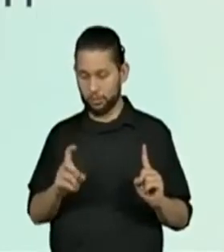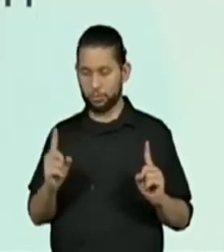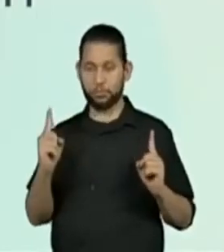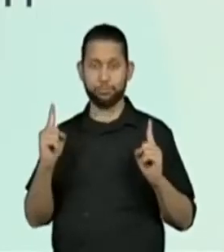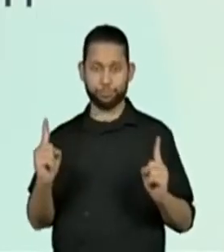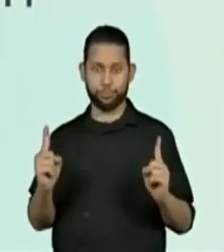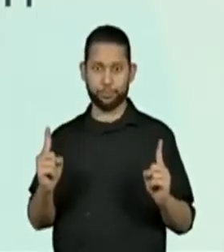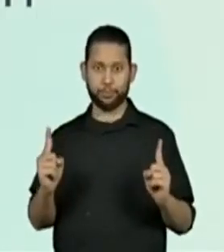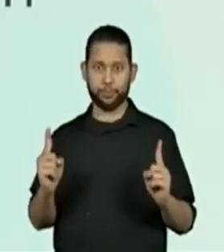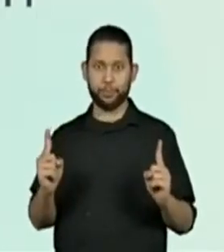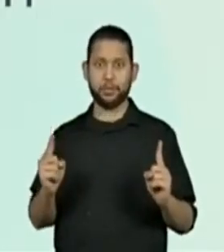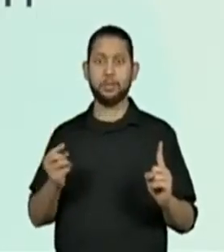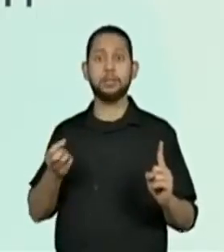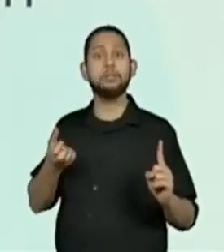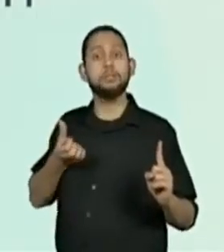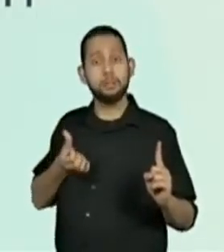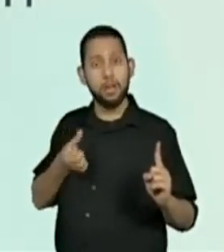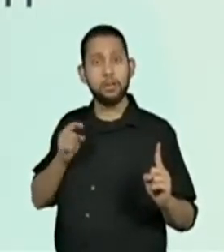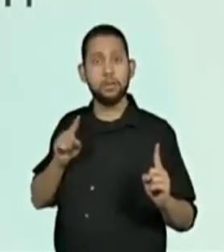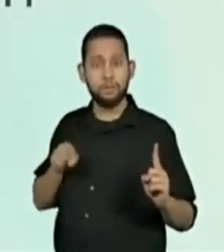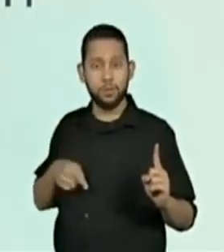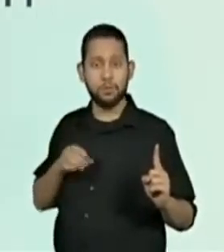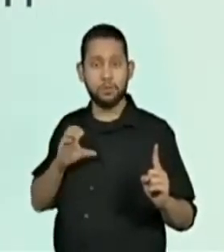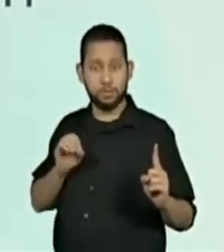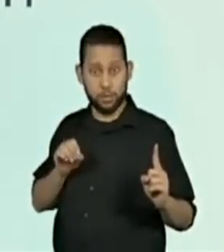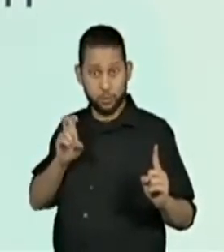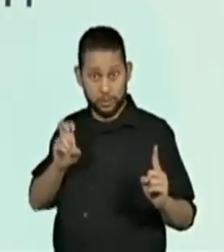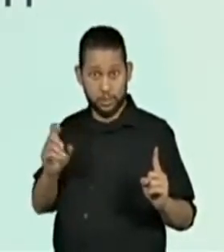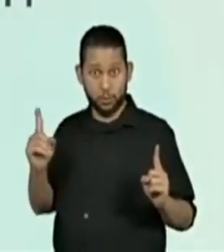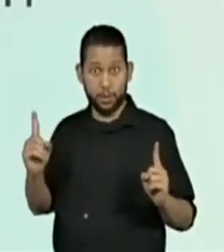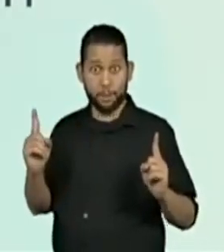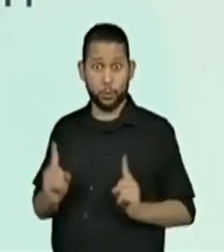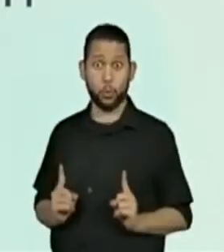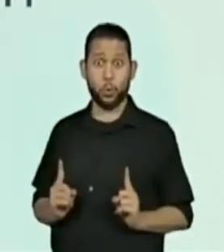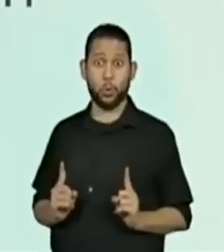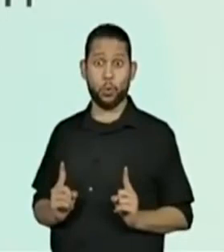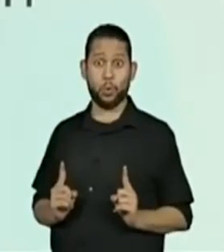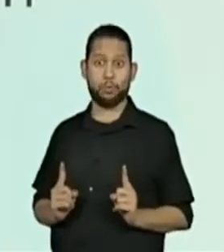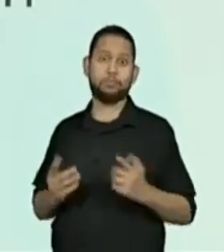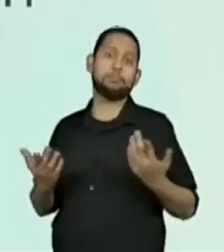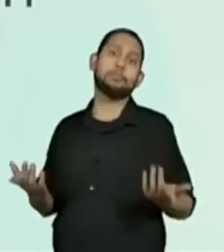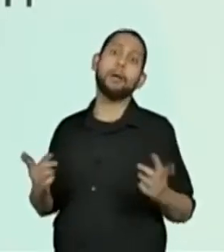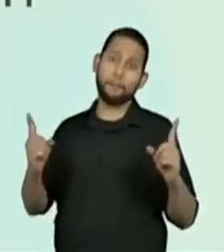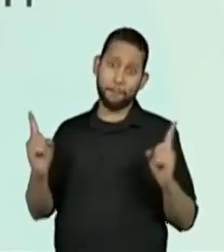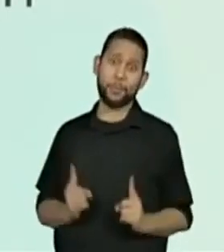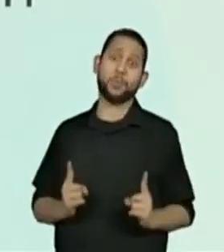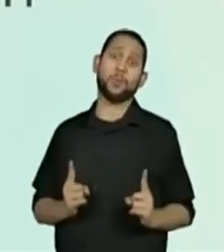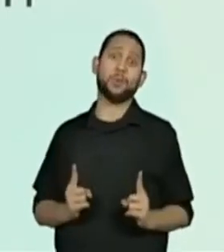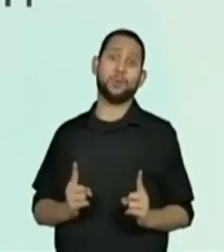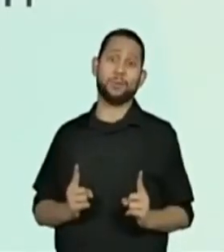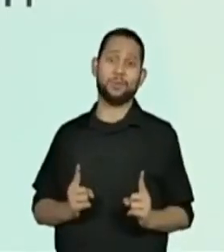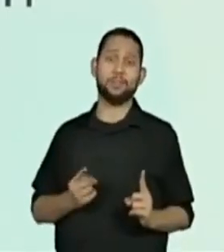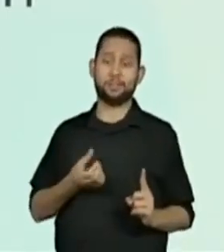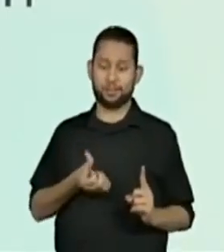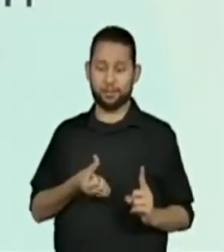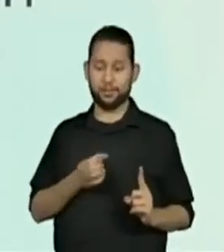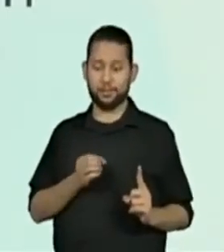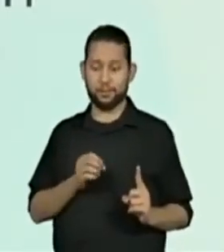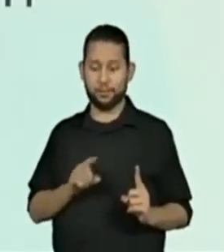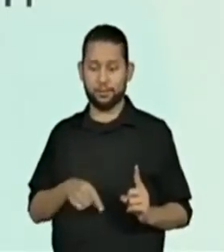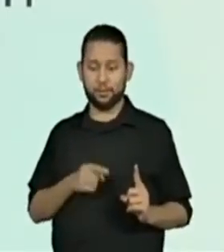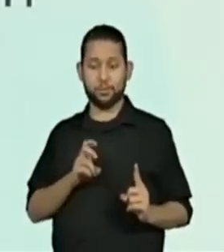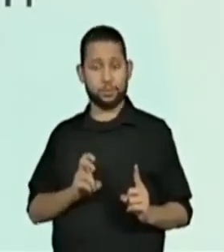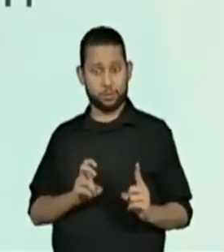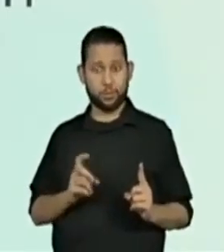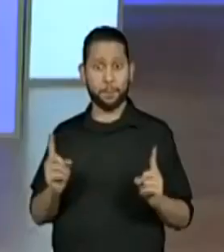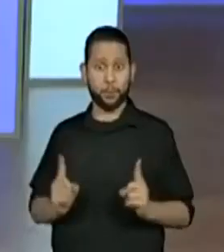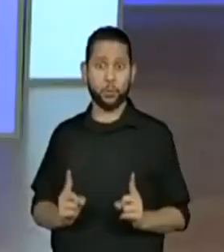medida do lápis. 6,05 centímetros menor que 6 centímetros e meio, como a Laura